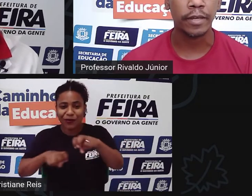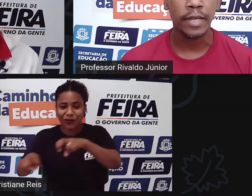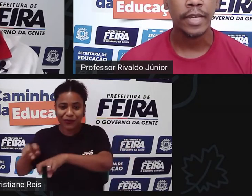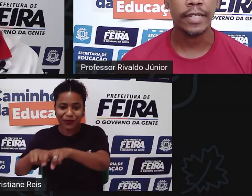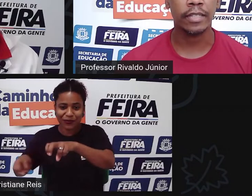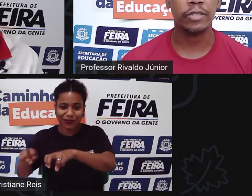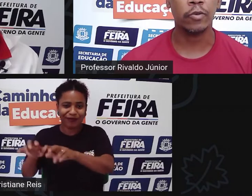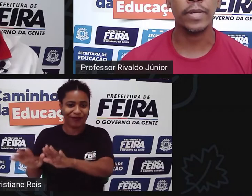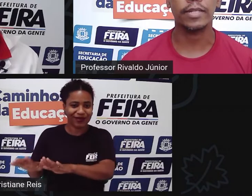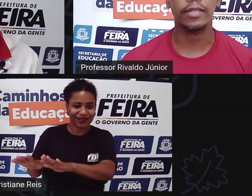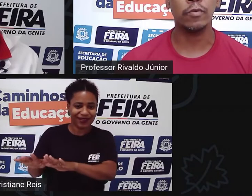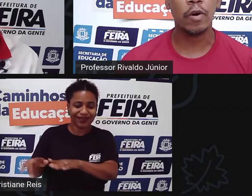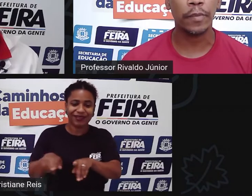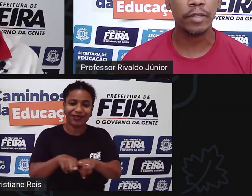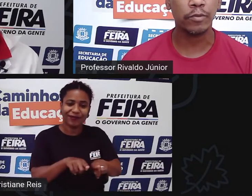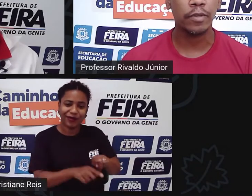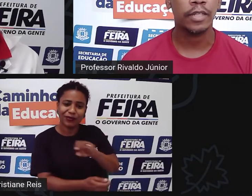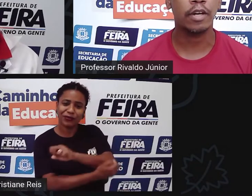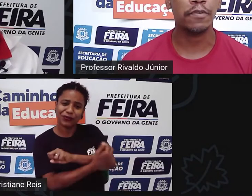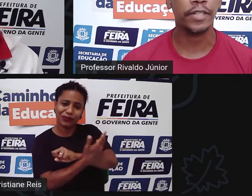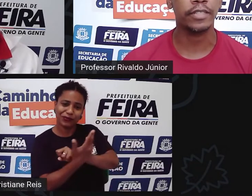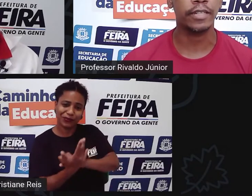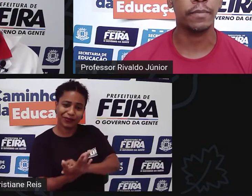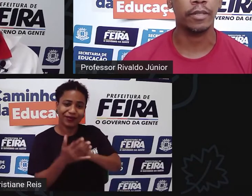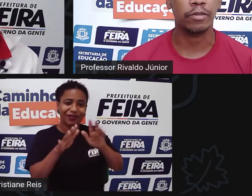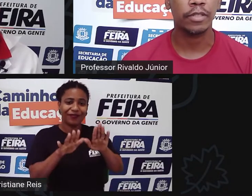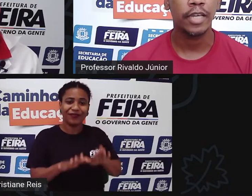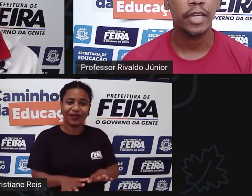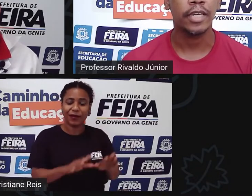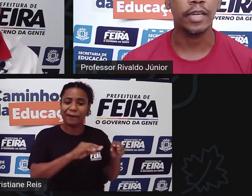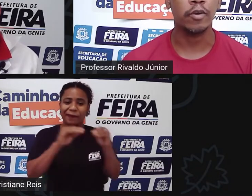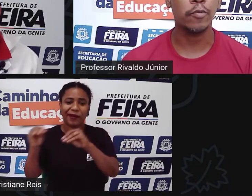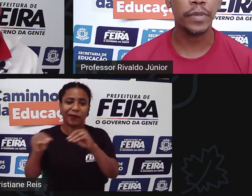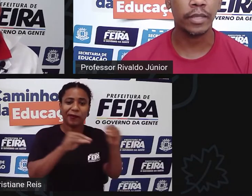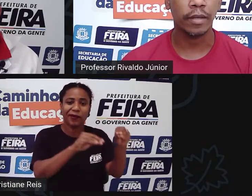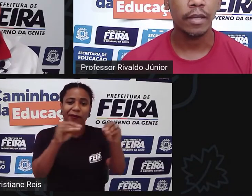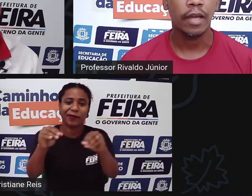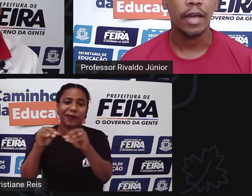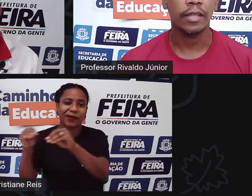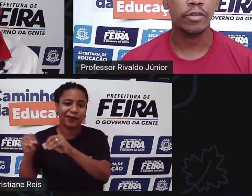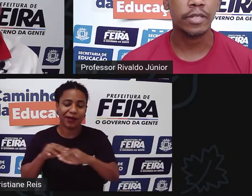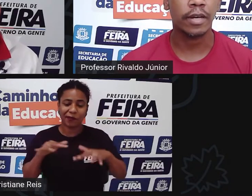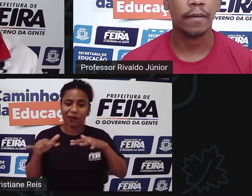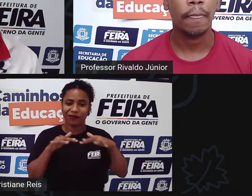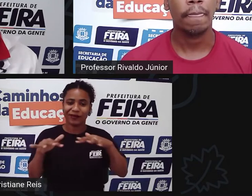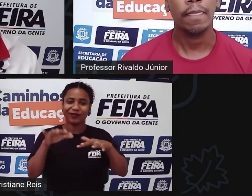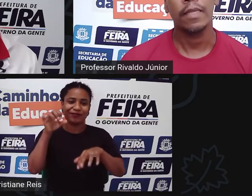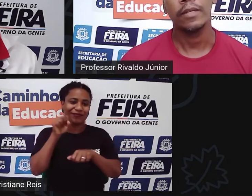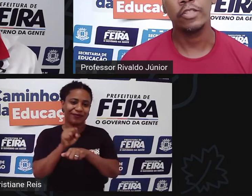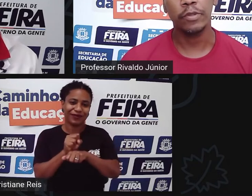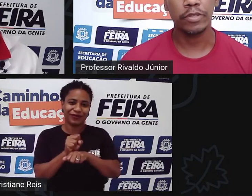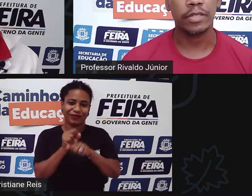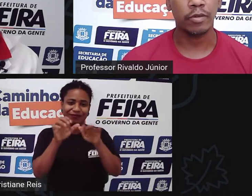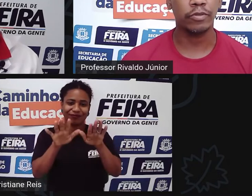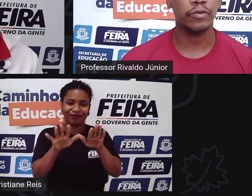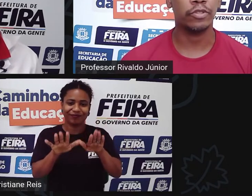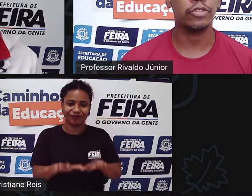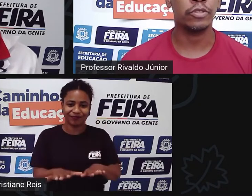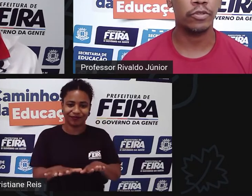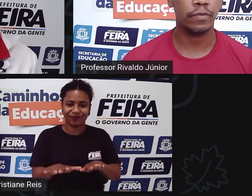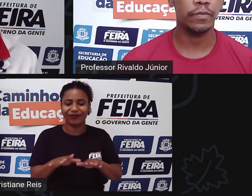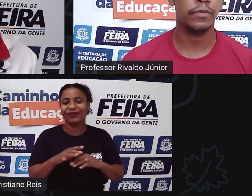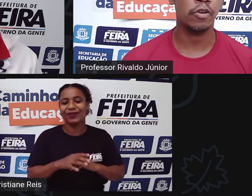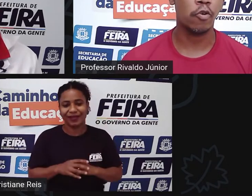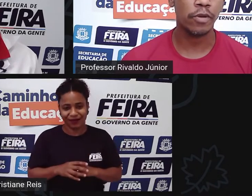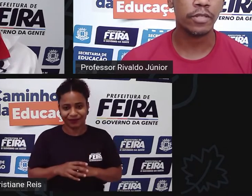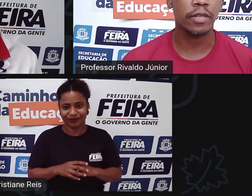percorrer, e a gente começa a ter um aumento da oferta de alimentos. E aí, combina a nossa diminuição de